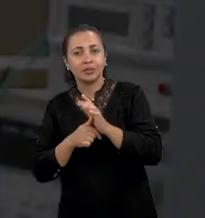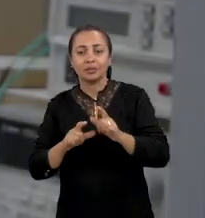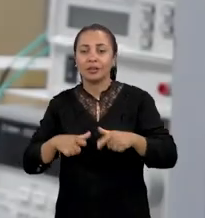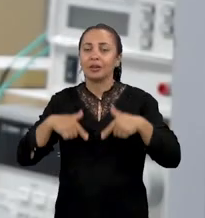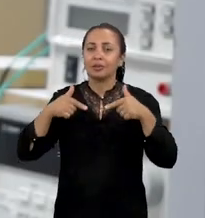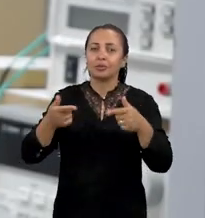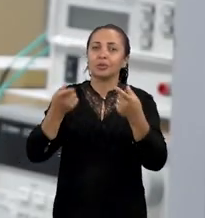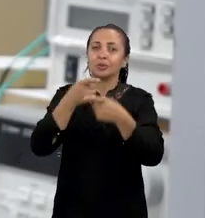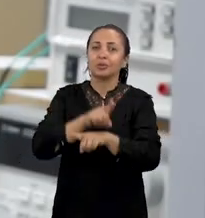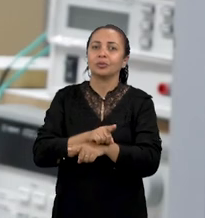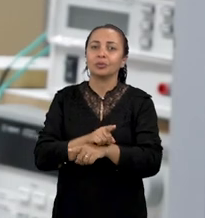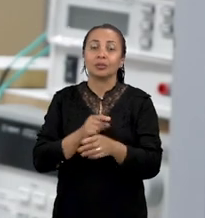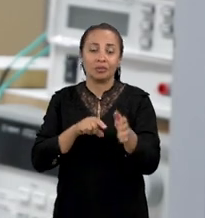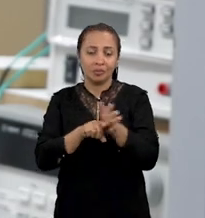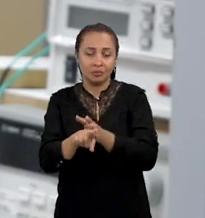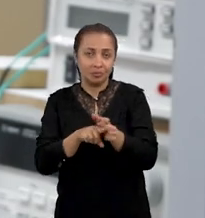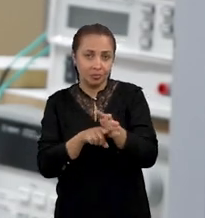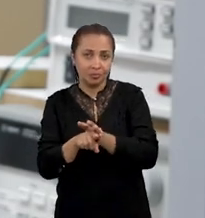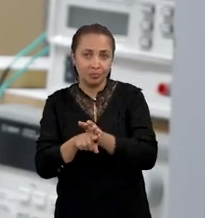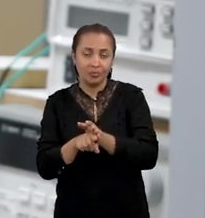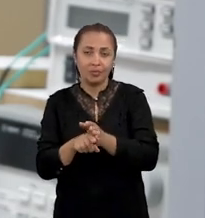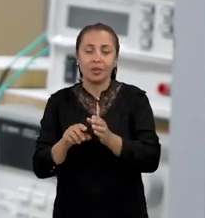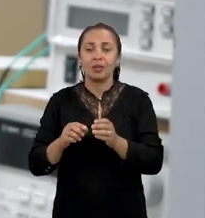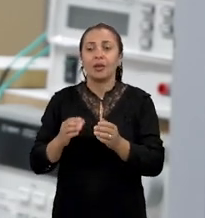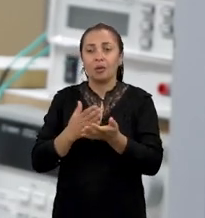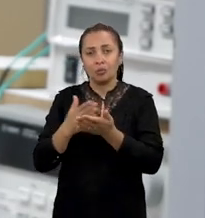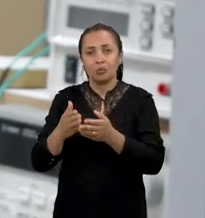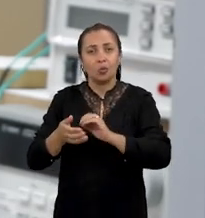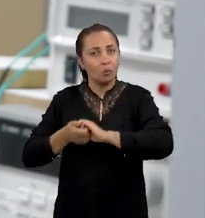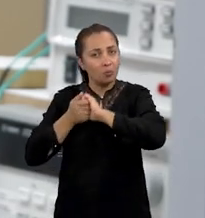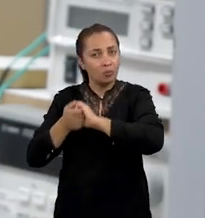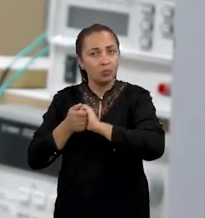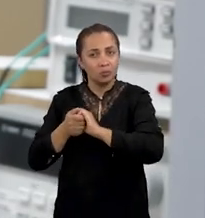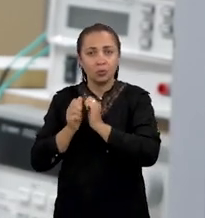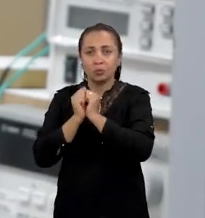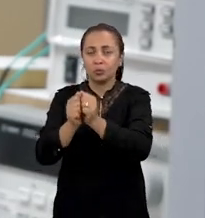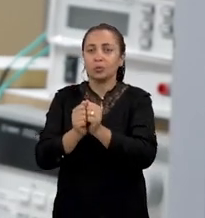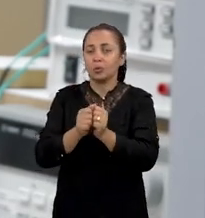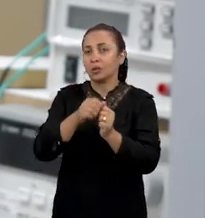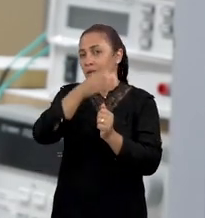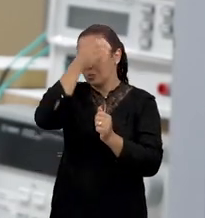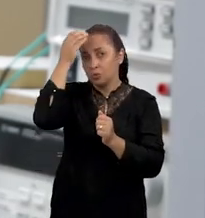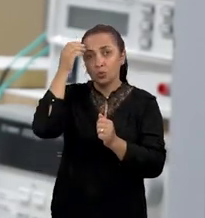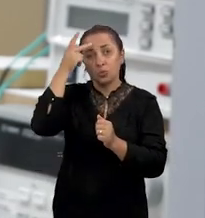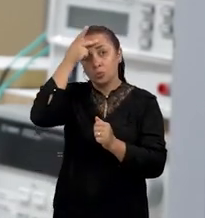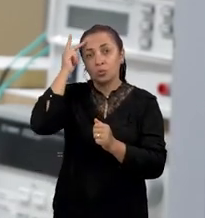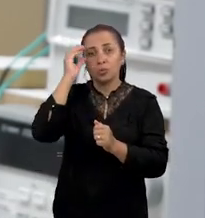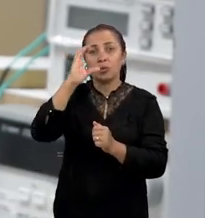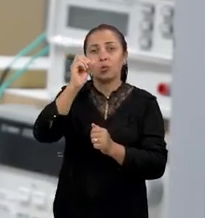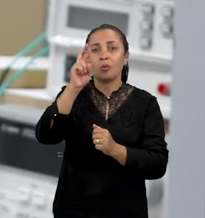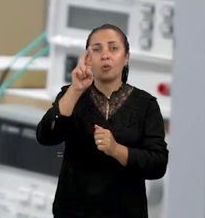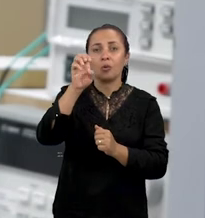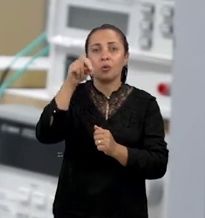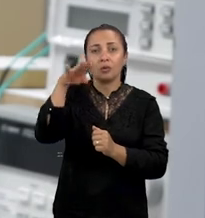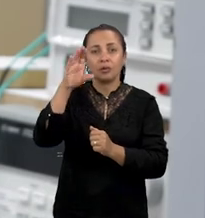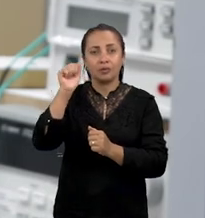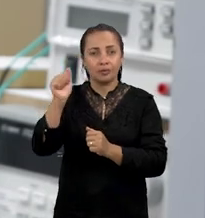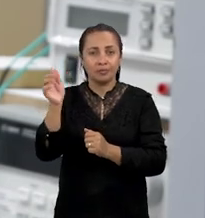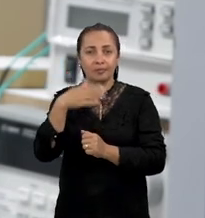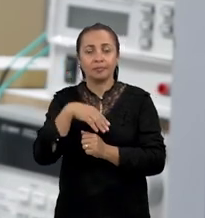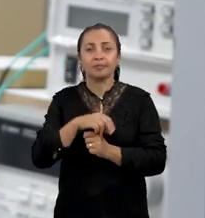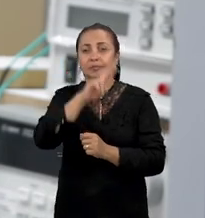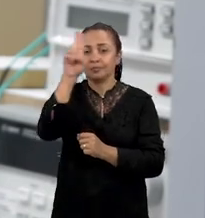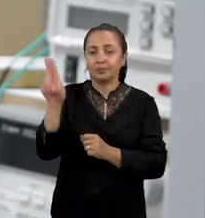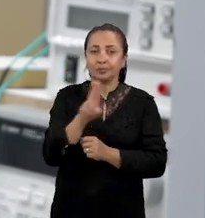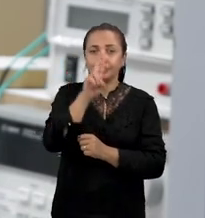combate. A pesquisa, ela começou com a parceria, com a minha parceria com o pessoal da Coreia, da Universidade de Sejong, KAM Muhammad,